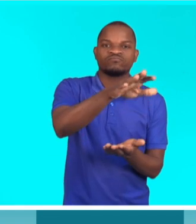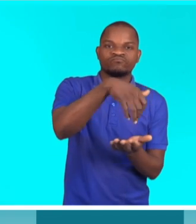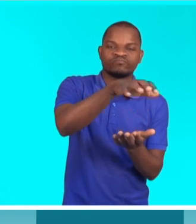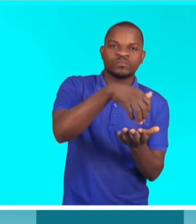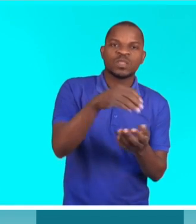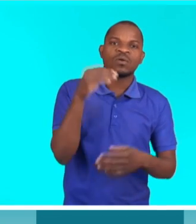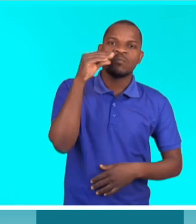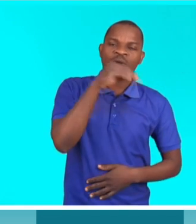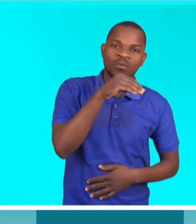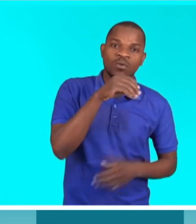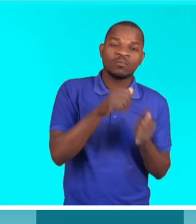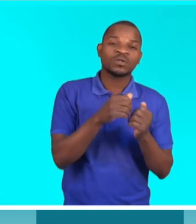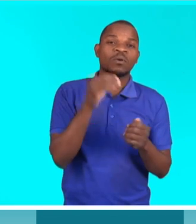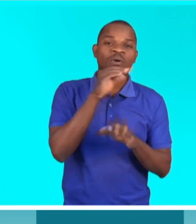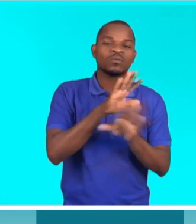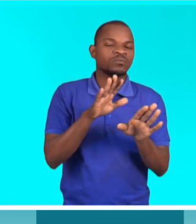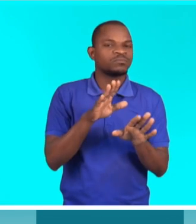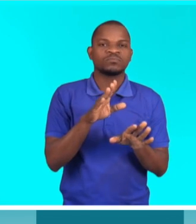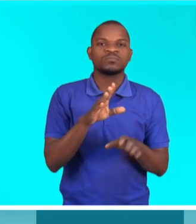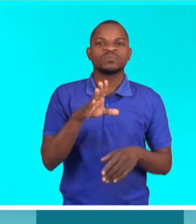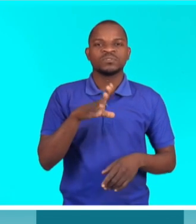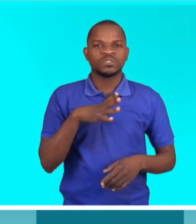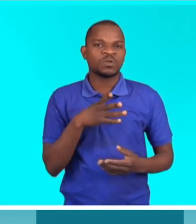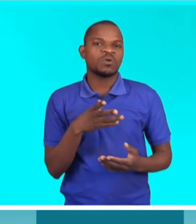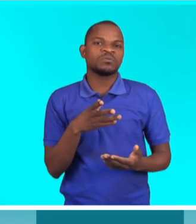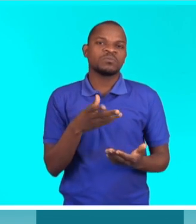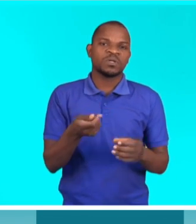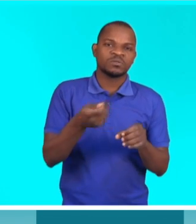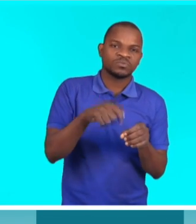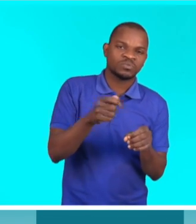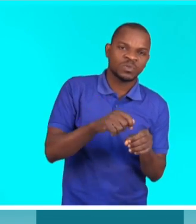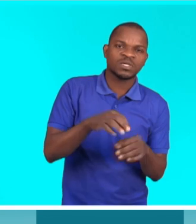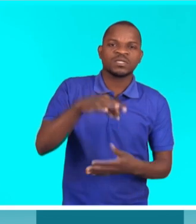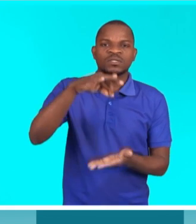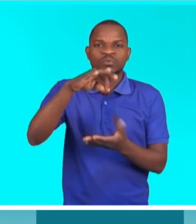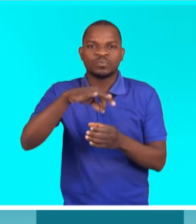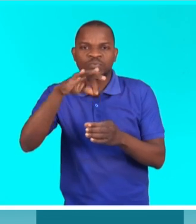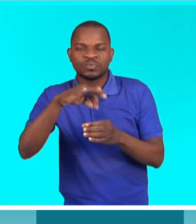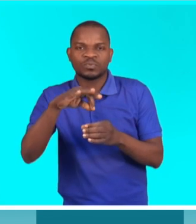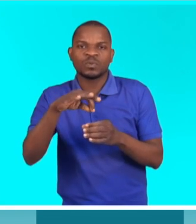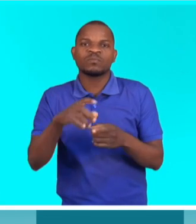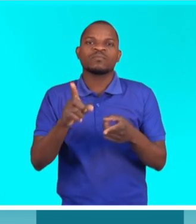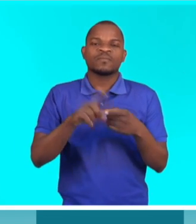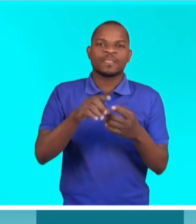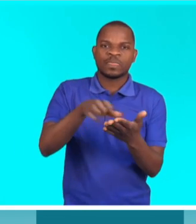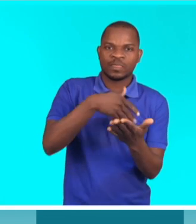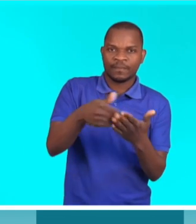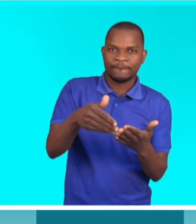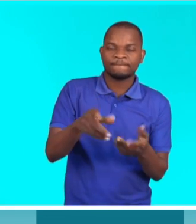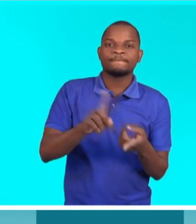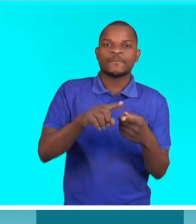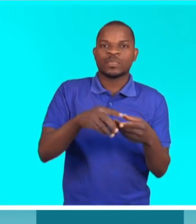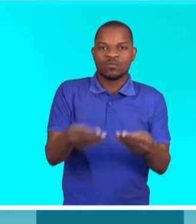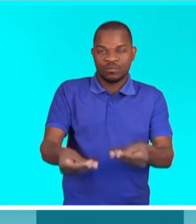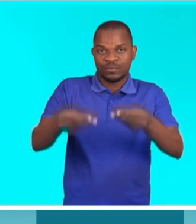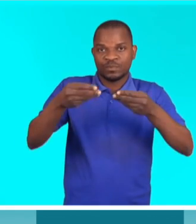o pão, o açúcar, folha de chá e manteiga, também se responsabilizam em receber os vossos